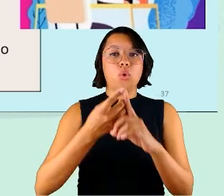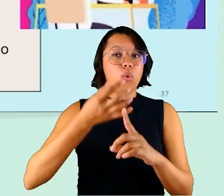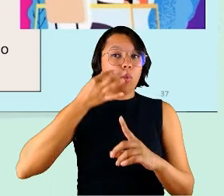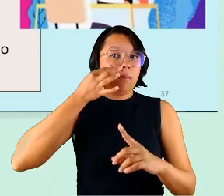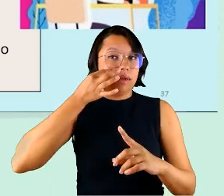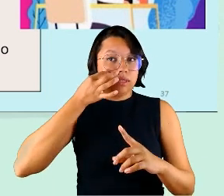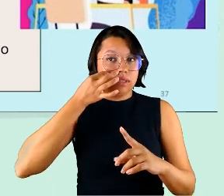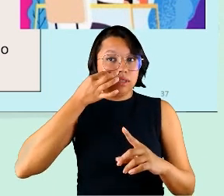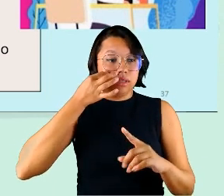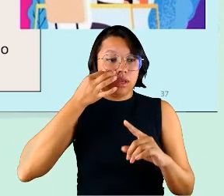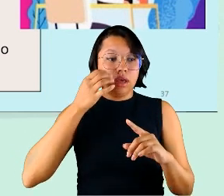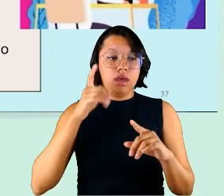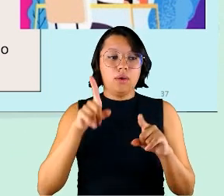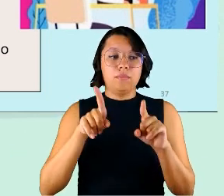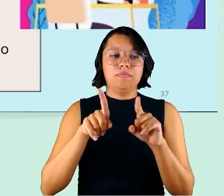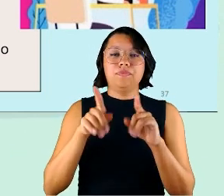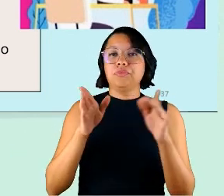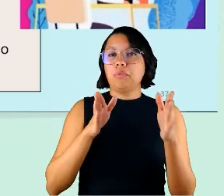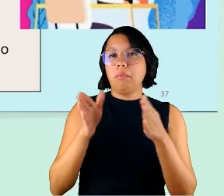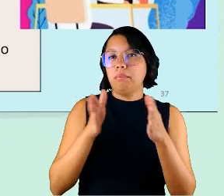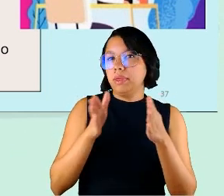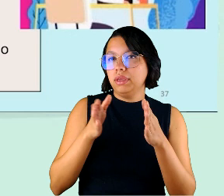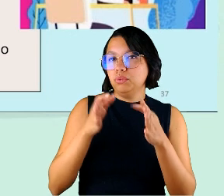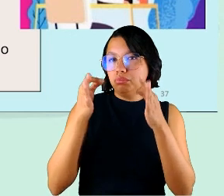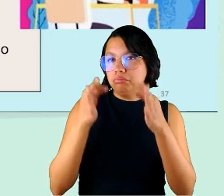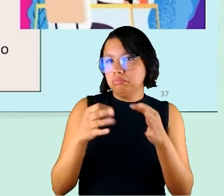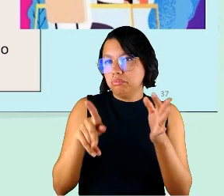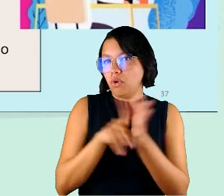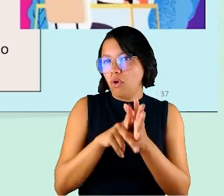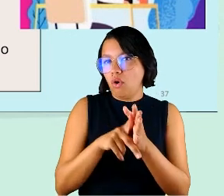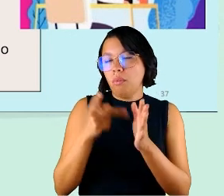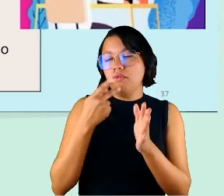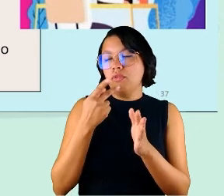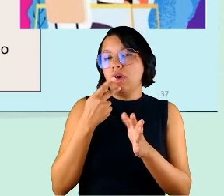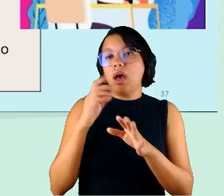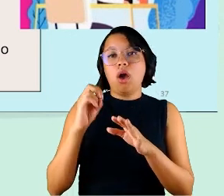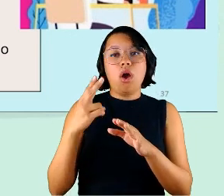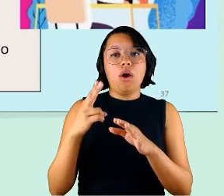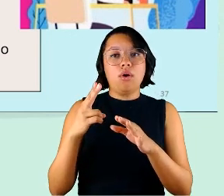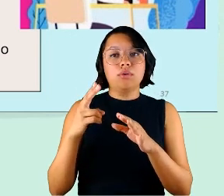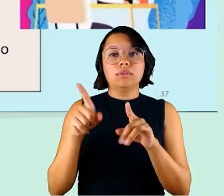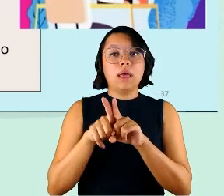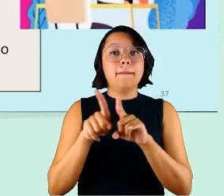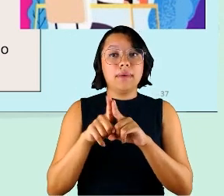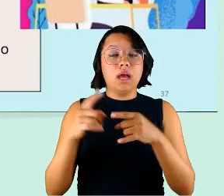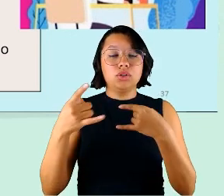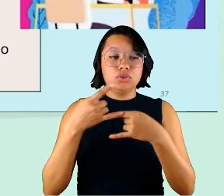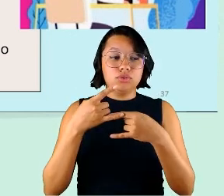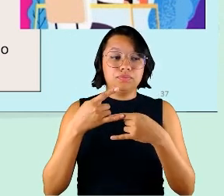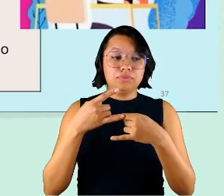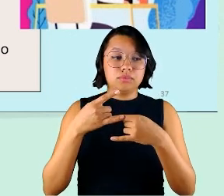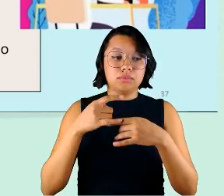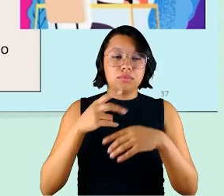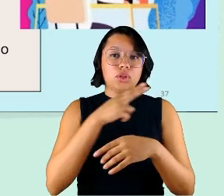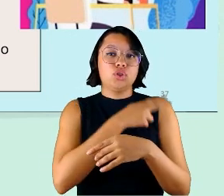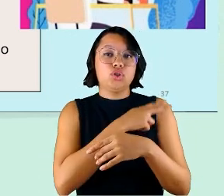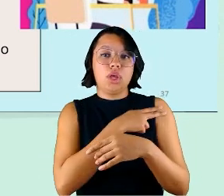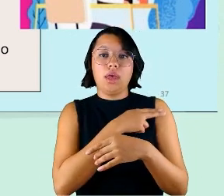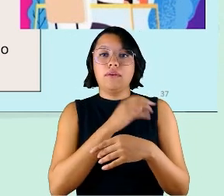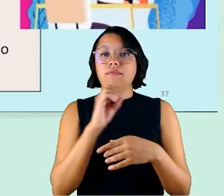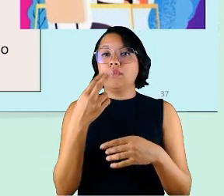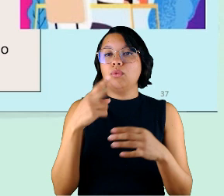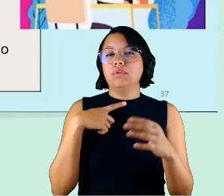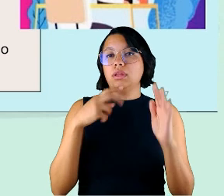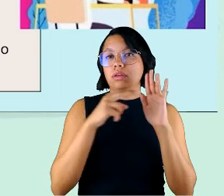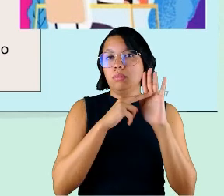com alguma periodicidade que é muitas vezes acordada entre chefes ou então existe uma